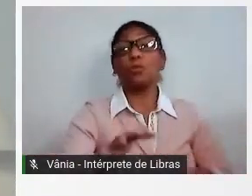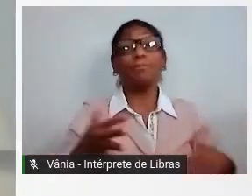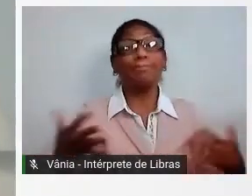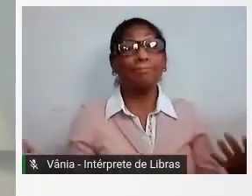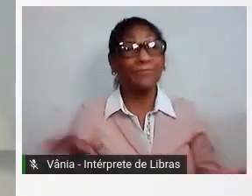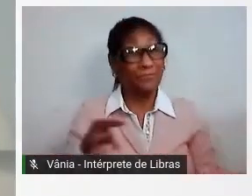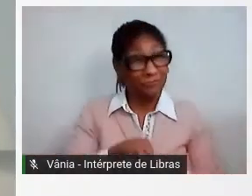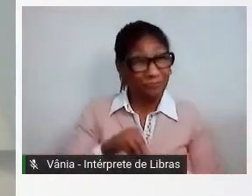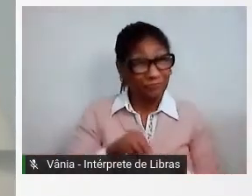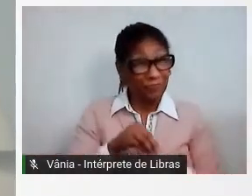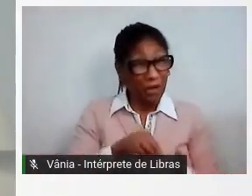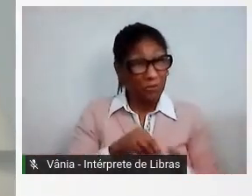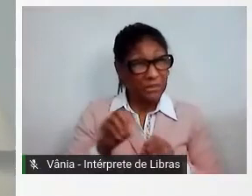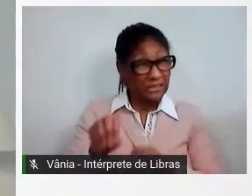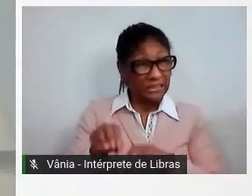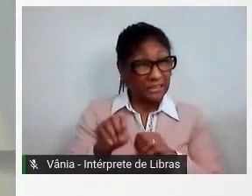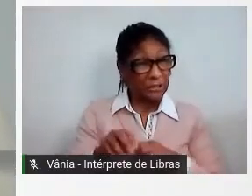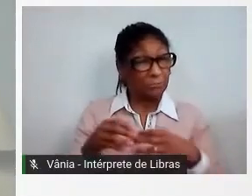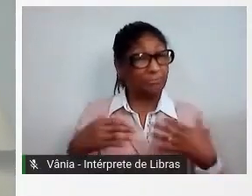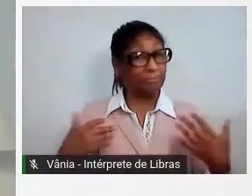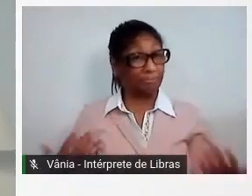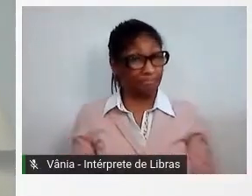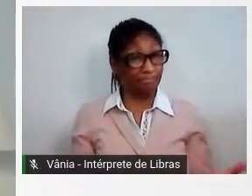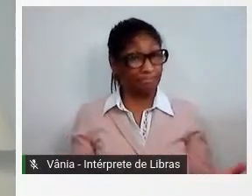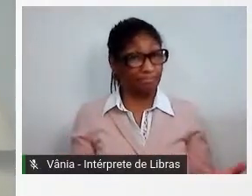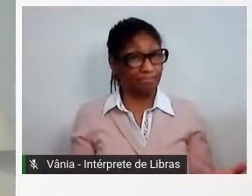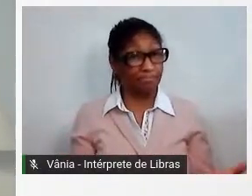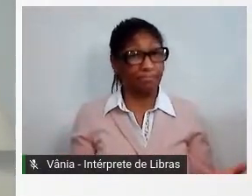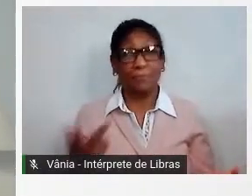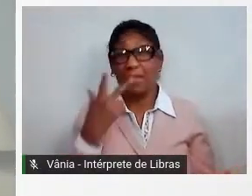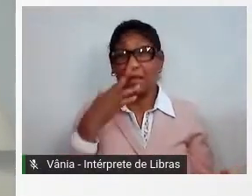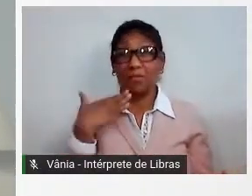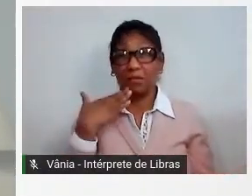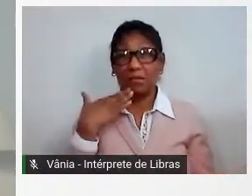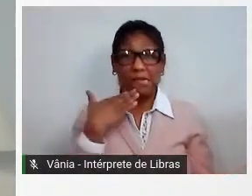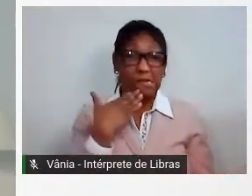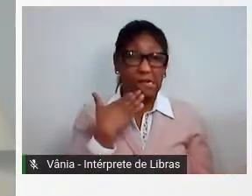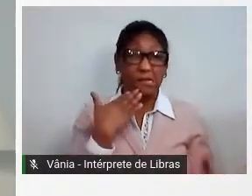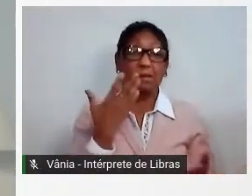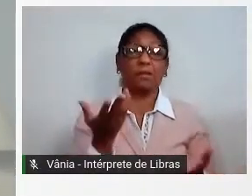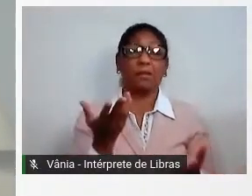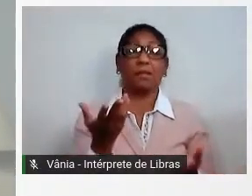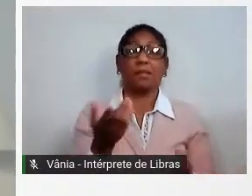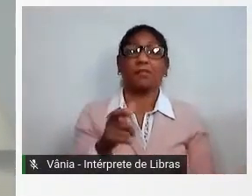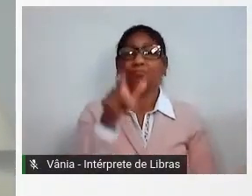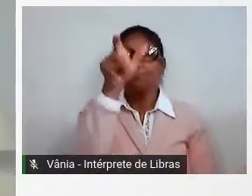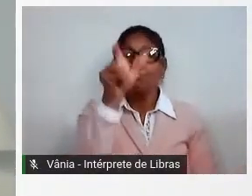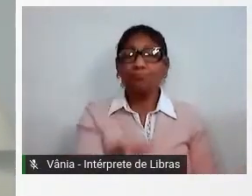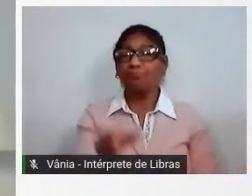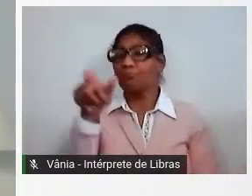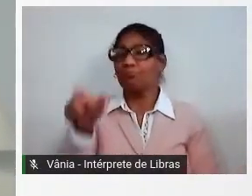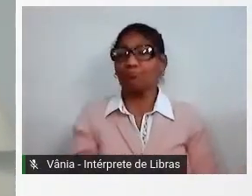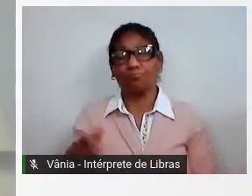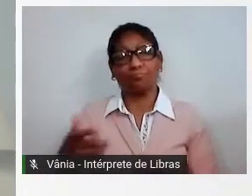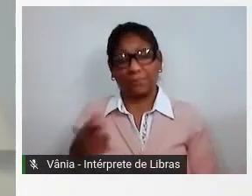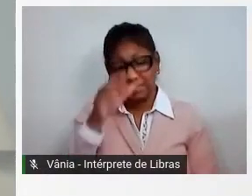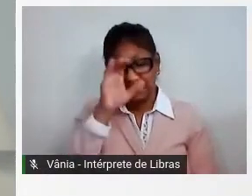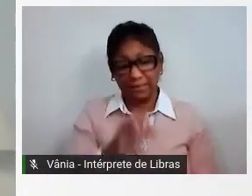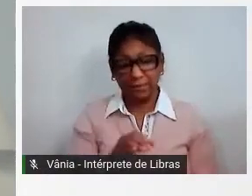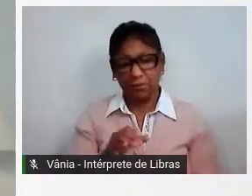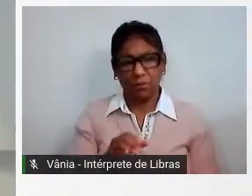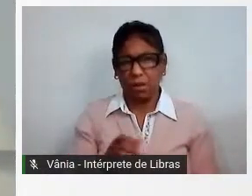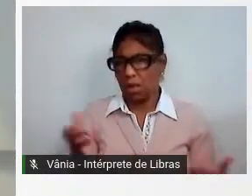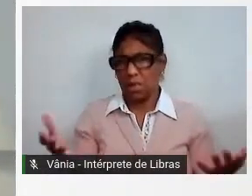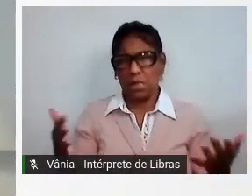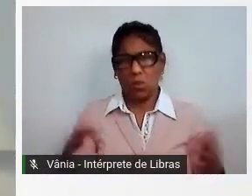educação acontecendo, se está deformando também esses cidadãos. E nós não queremos